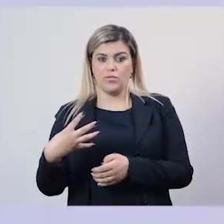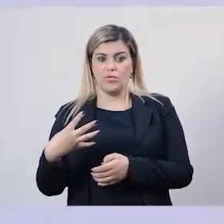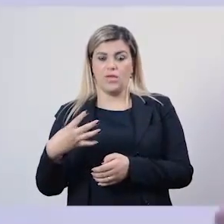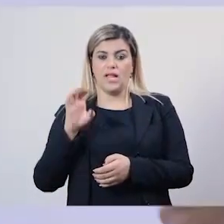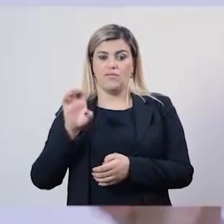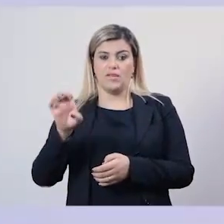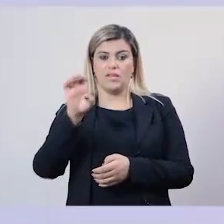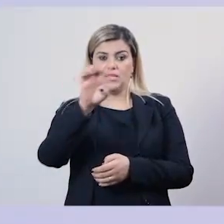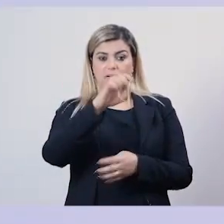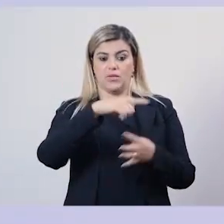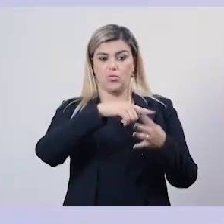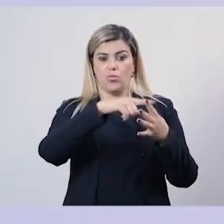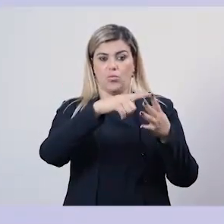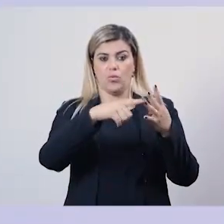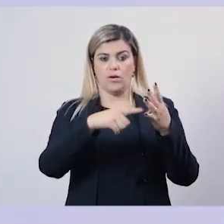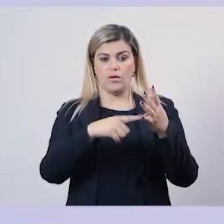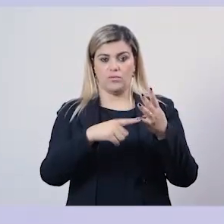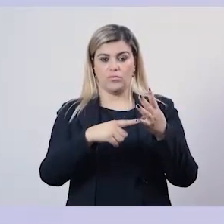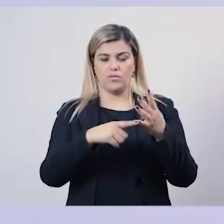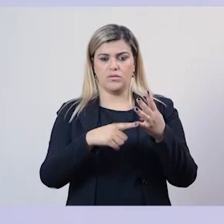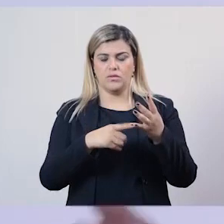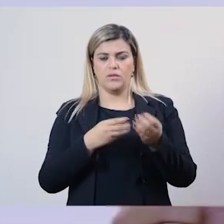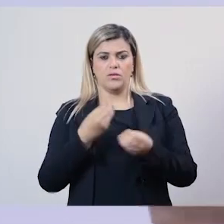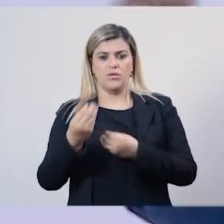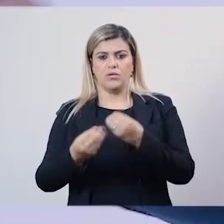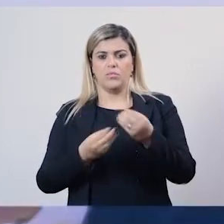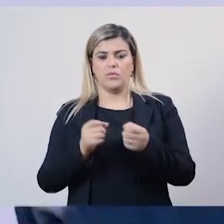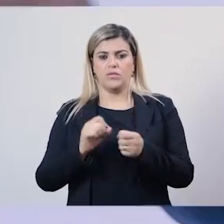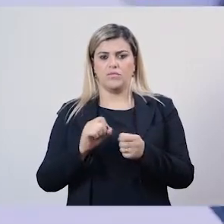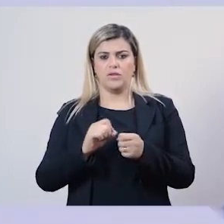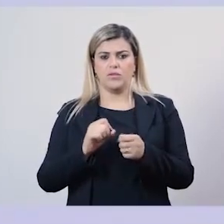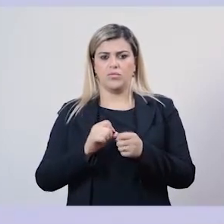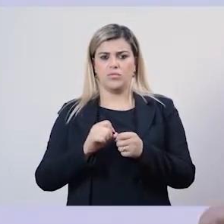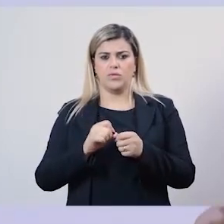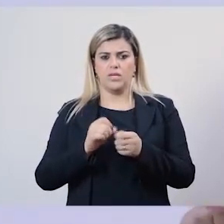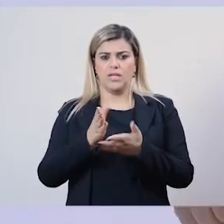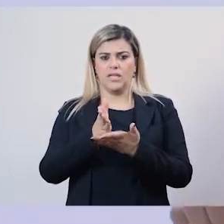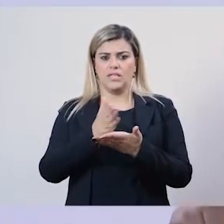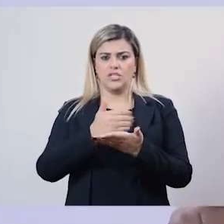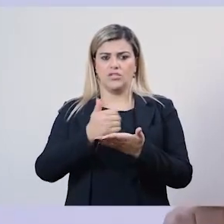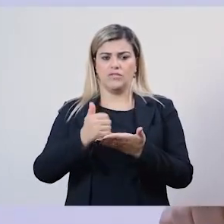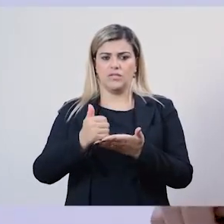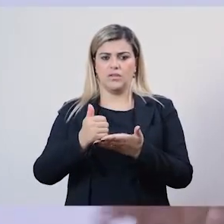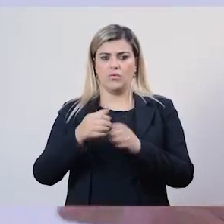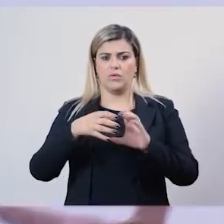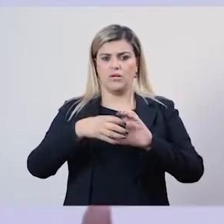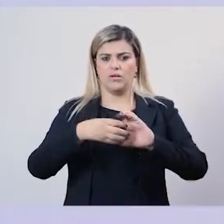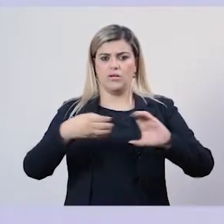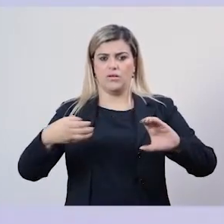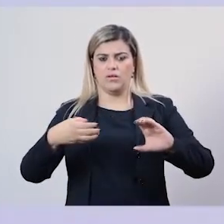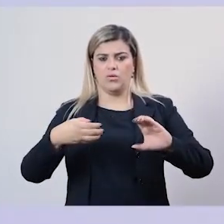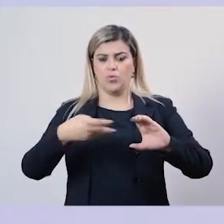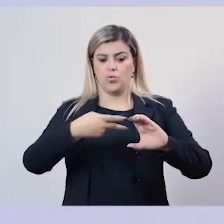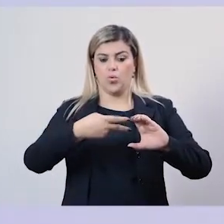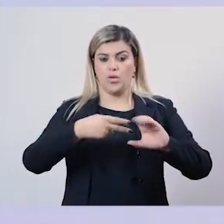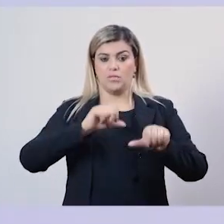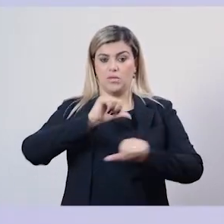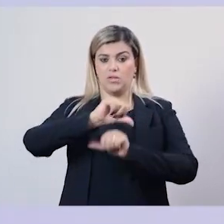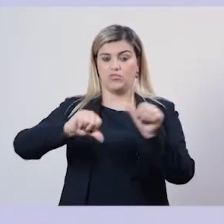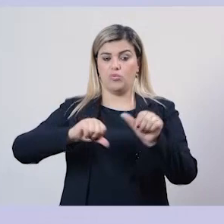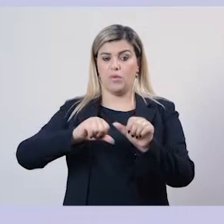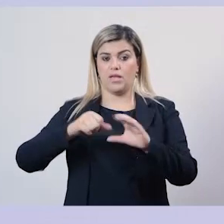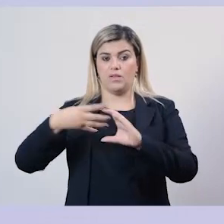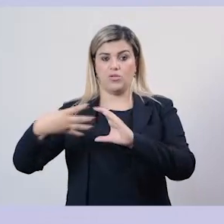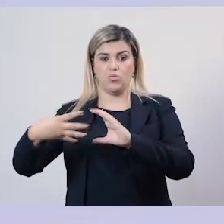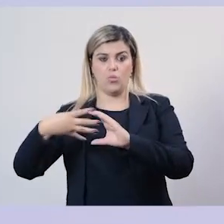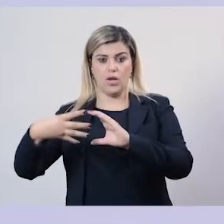suficiente para desmembrar. Desmembrou. E o desmembramento do Crefito 2 para torferar o 4 foi um movimento de